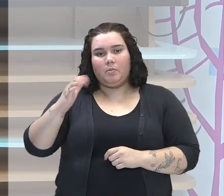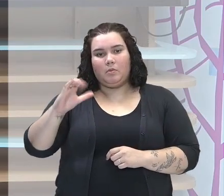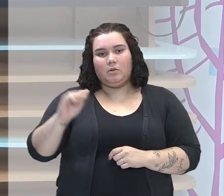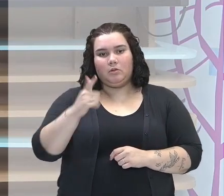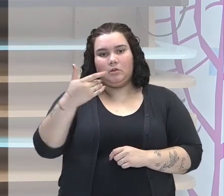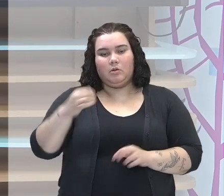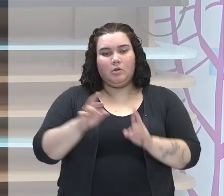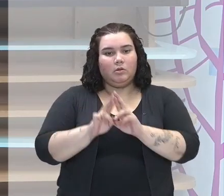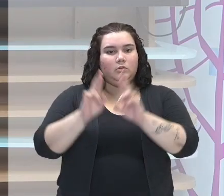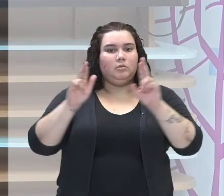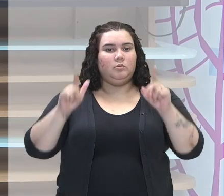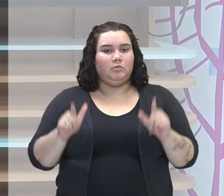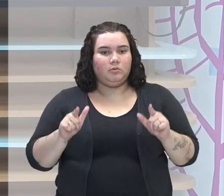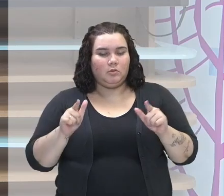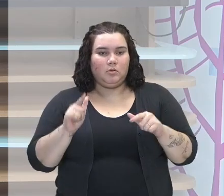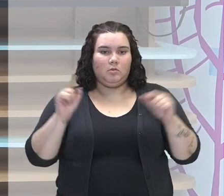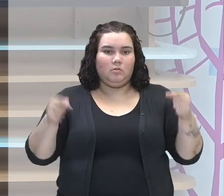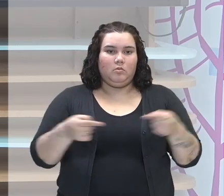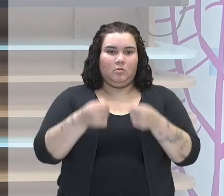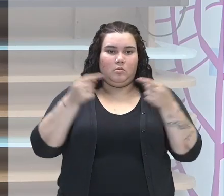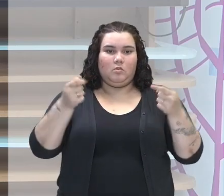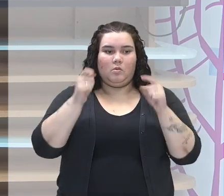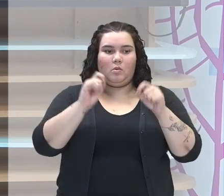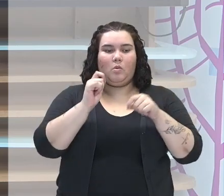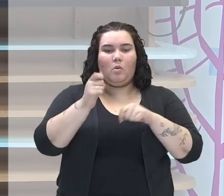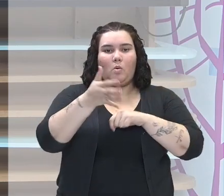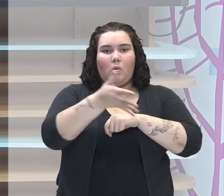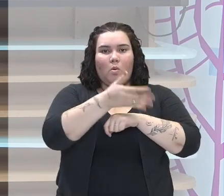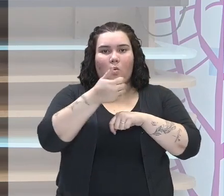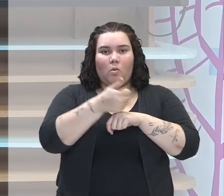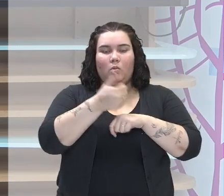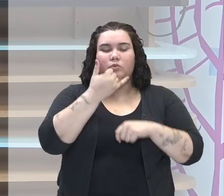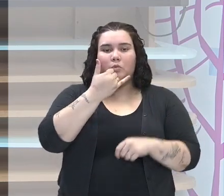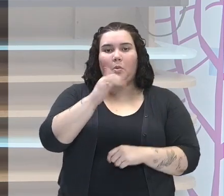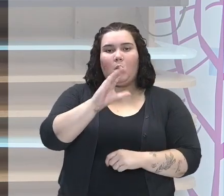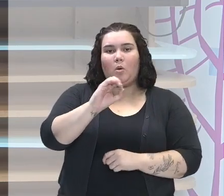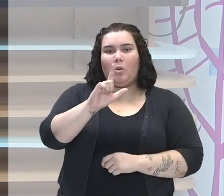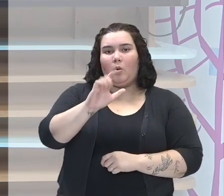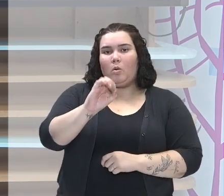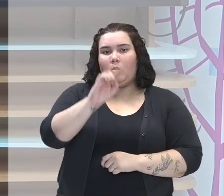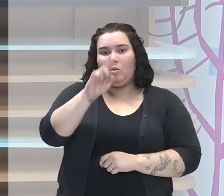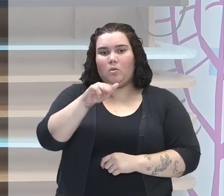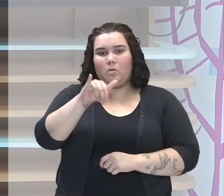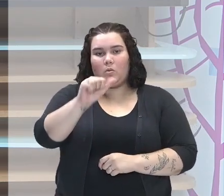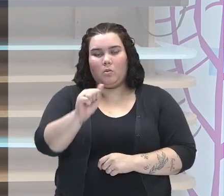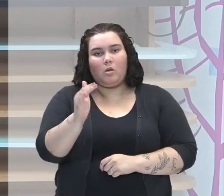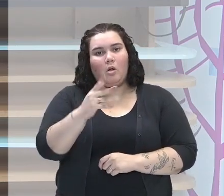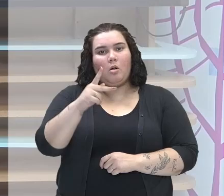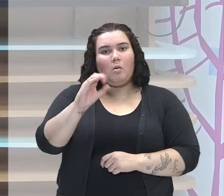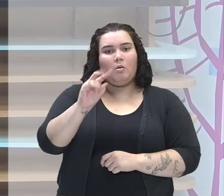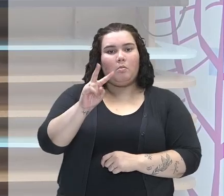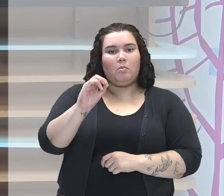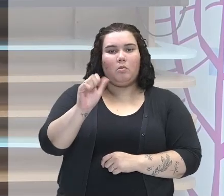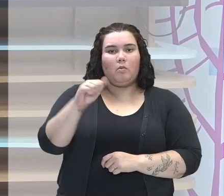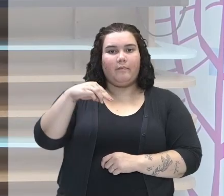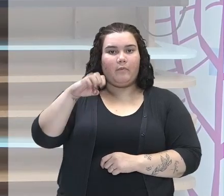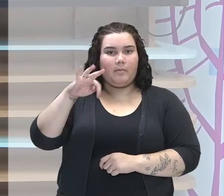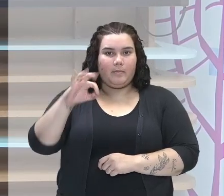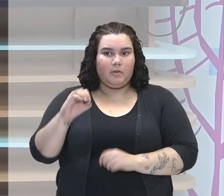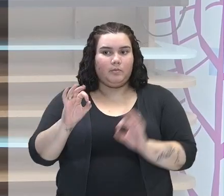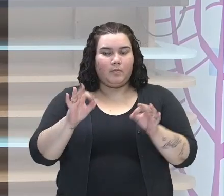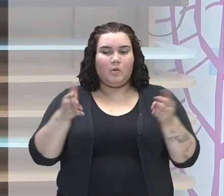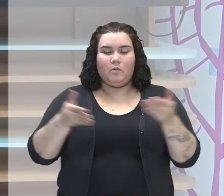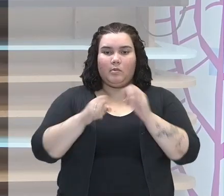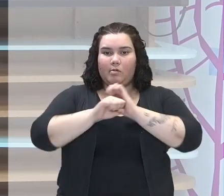daquilo que se convencionou a chamar de colônia de povoamento, tá? Mas eu gostaria de esclarecer e reforçar um ponto aqui com vocês.